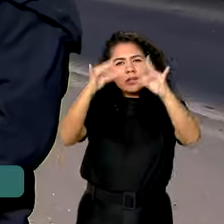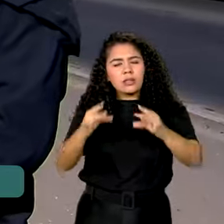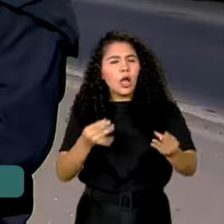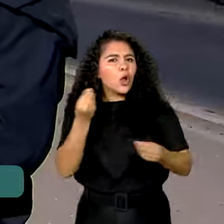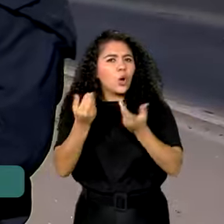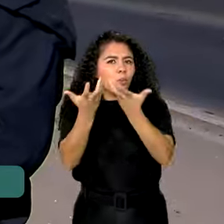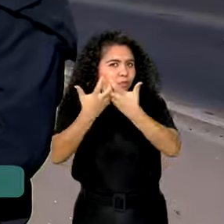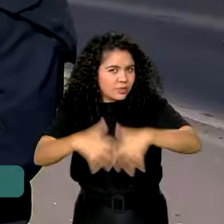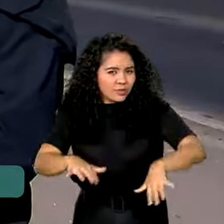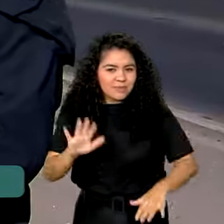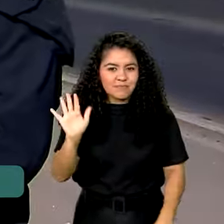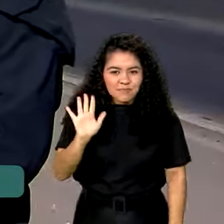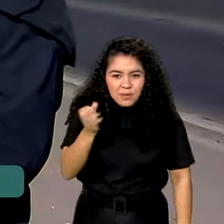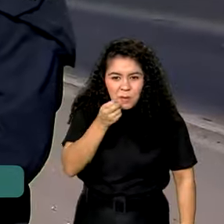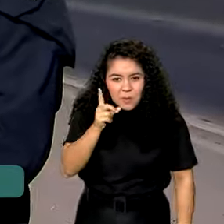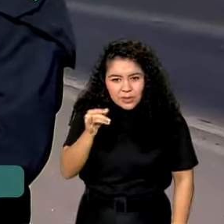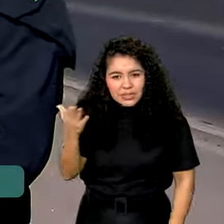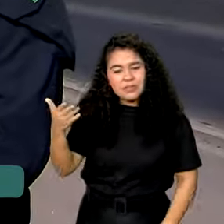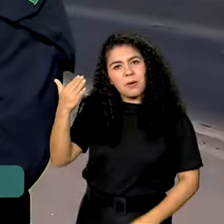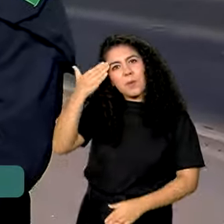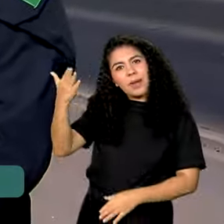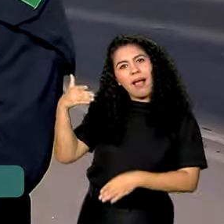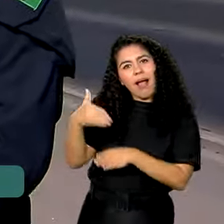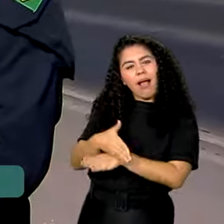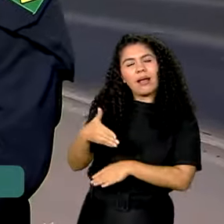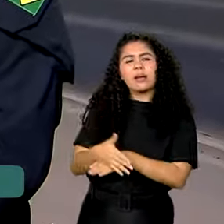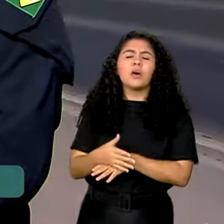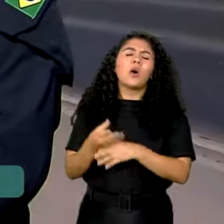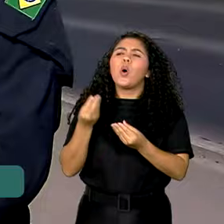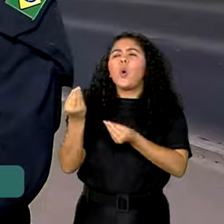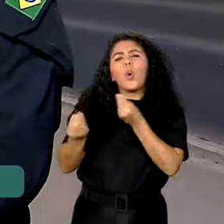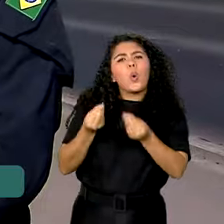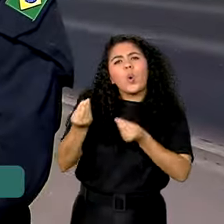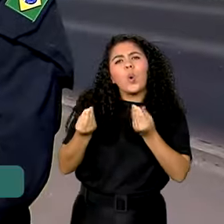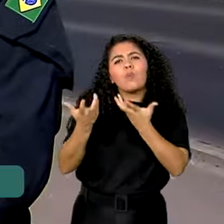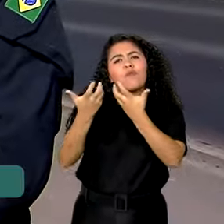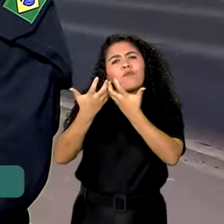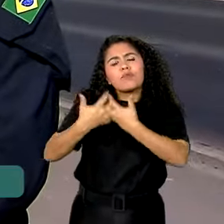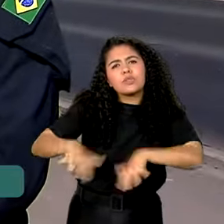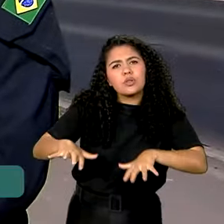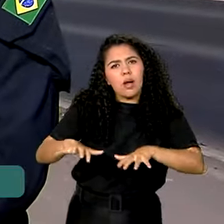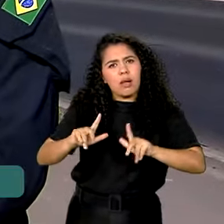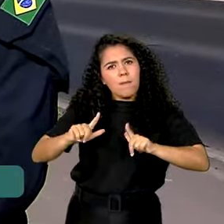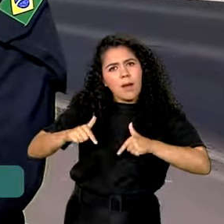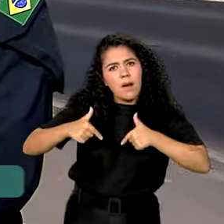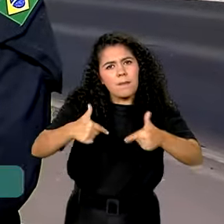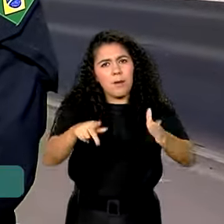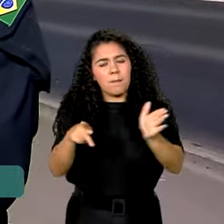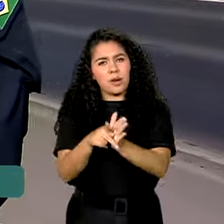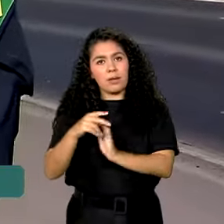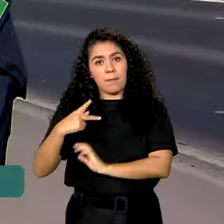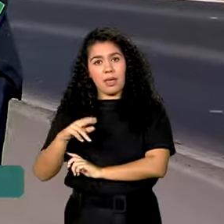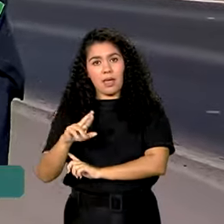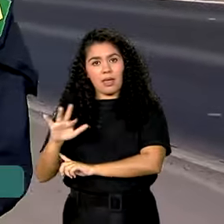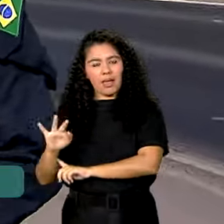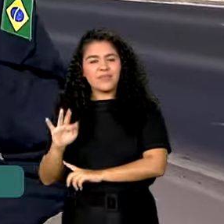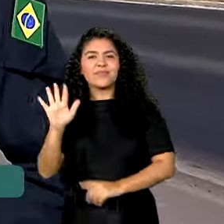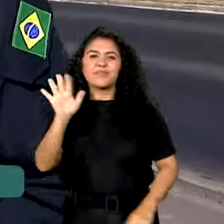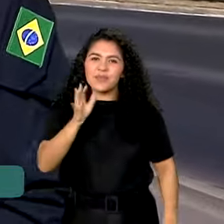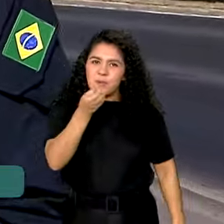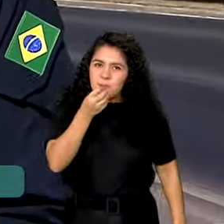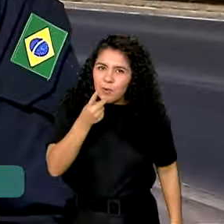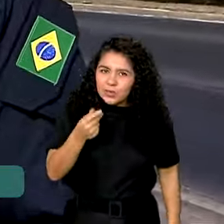Bom dia, Jefferson, obrigada pela sua participação. Como é que vão ser essas ações aí durante essa operação da Polícia Rodoviária? Bom dia.